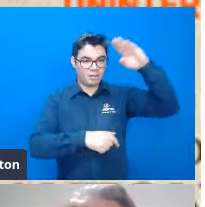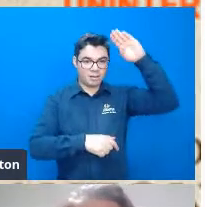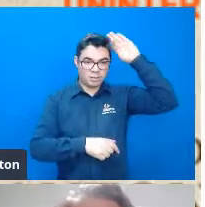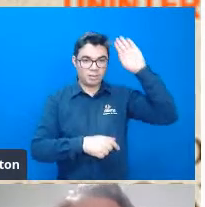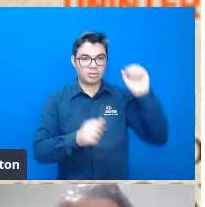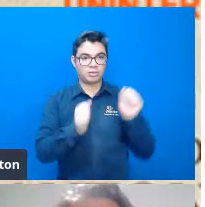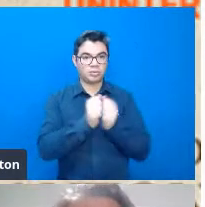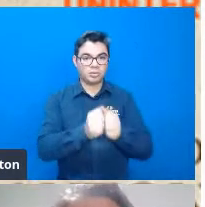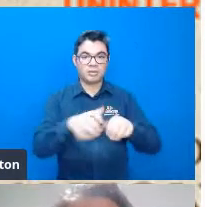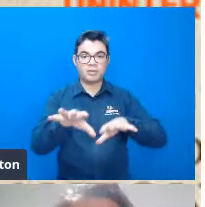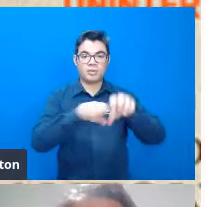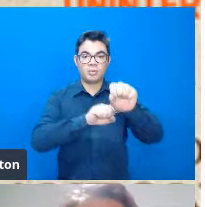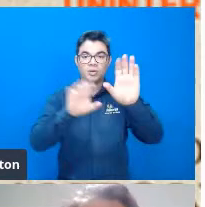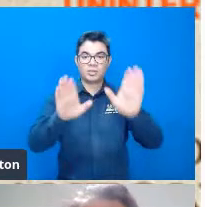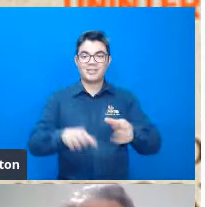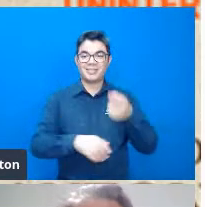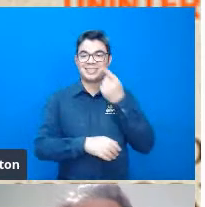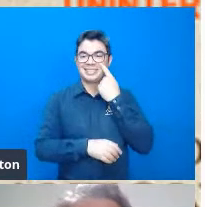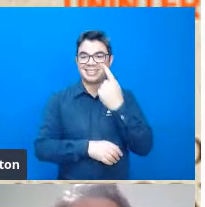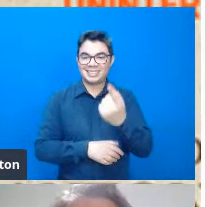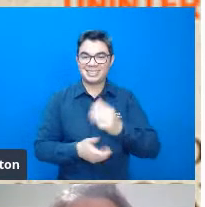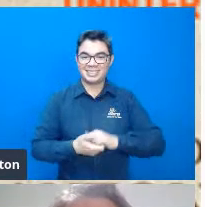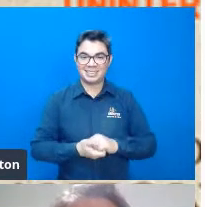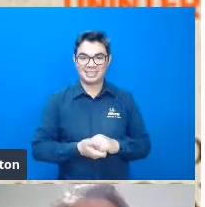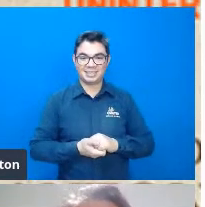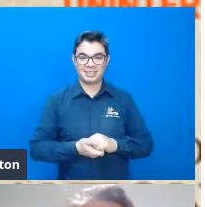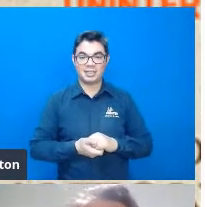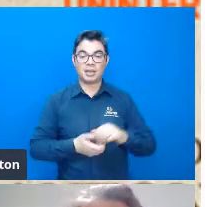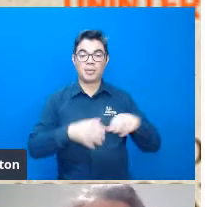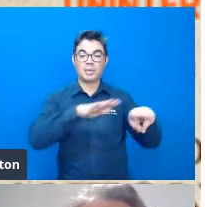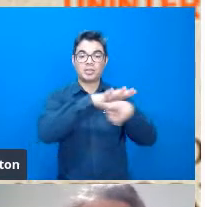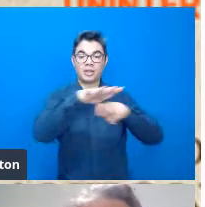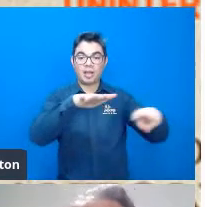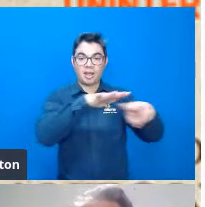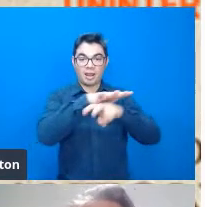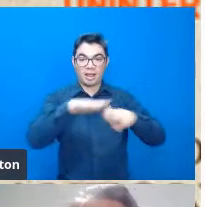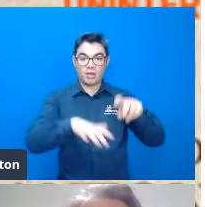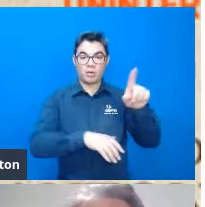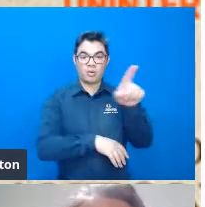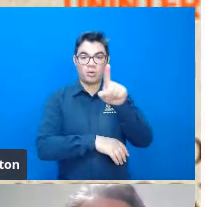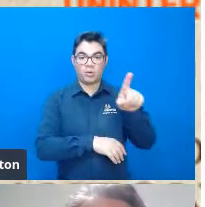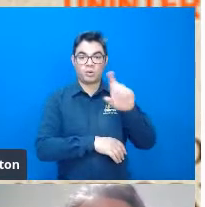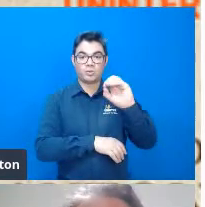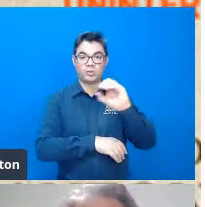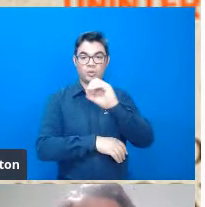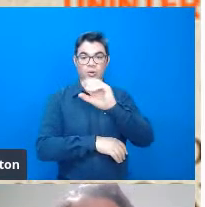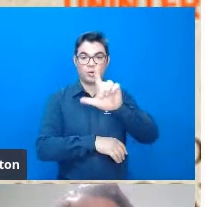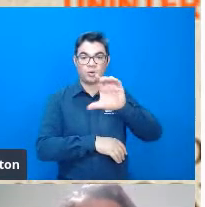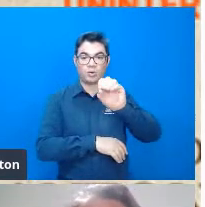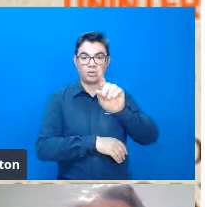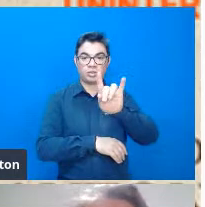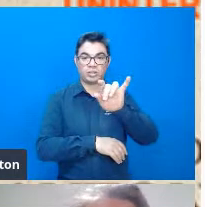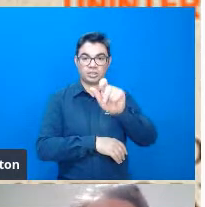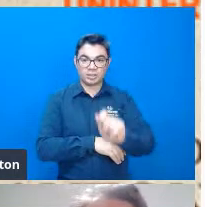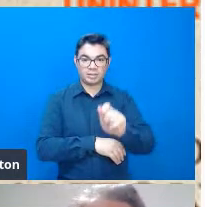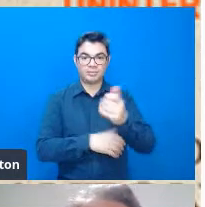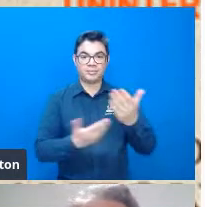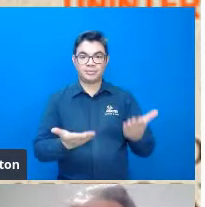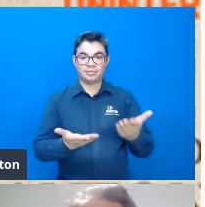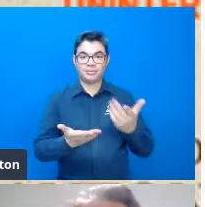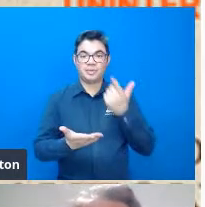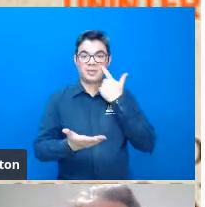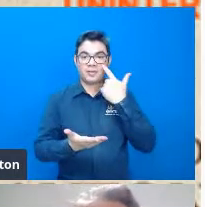formou, né, pode passar nos tópicos, bacharel em zoologia na Universidade Carolina do Norte, que era onde o seu pai lecionava, em 34,